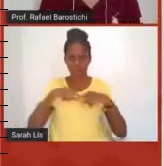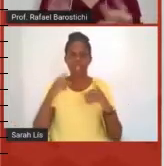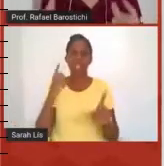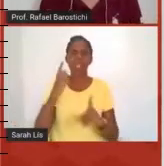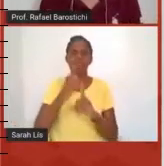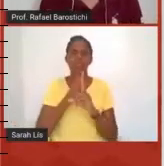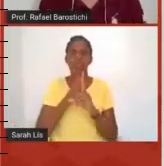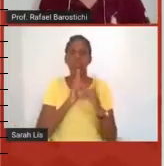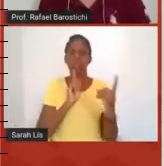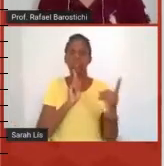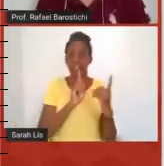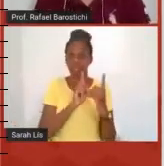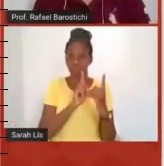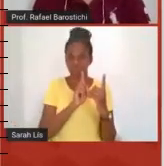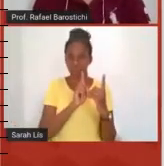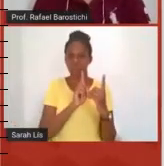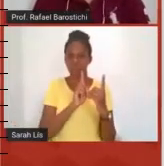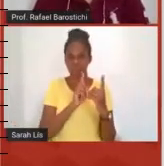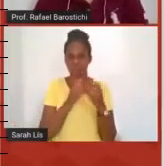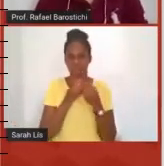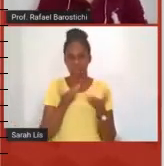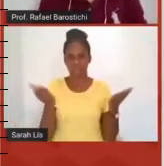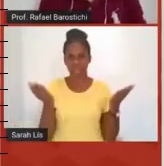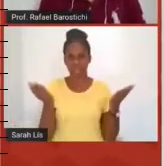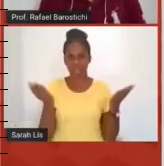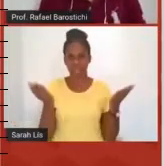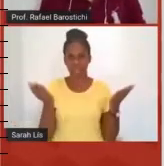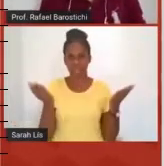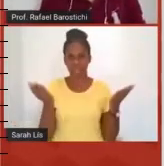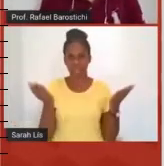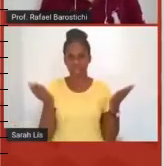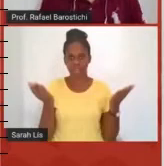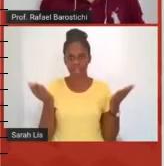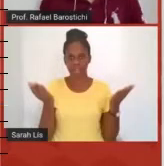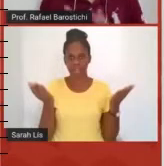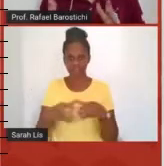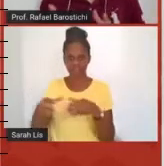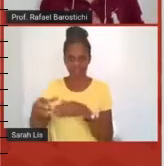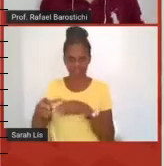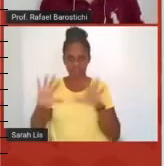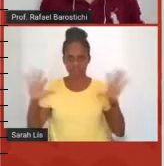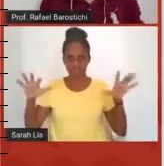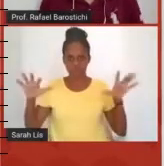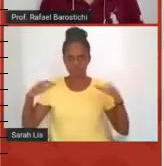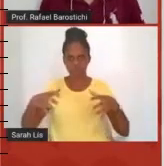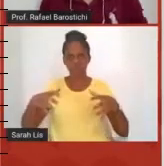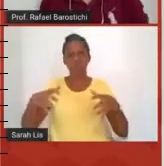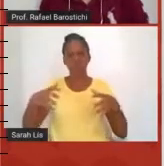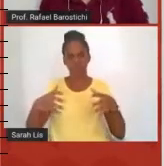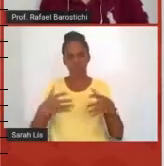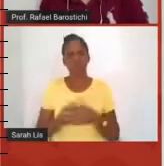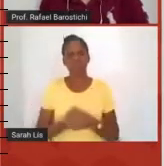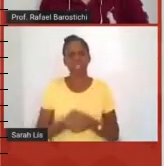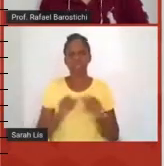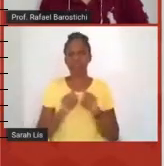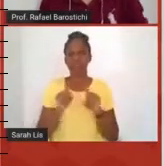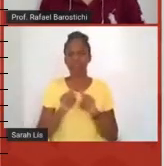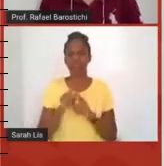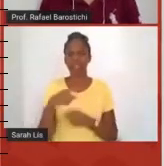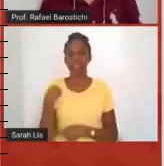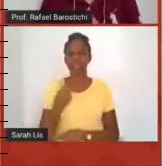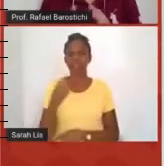para as três turmas. E nós... Uma coisa que nós usamos, assim, e que